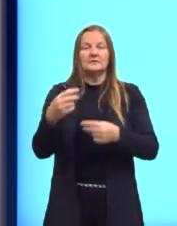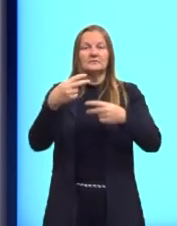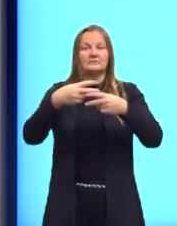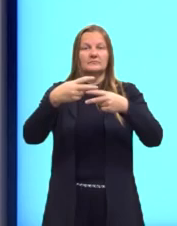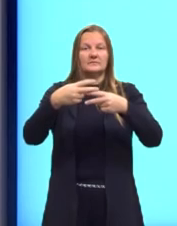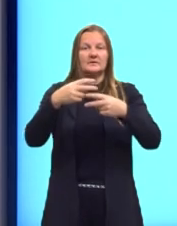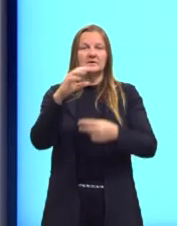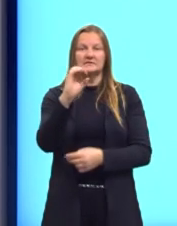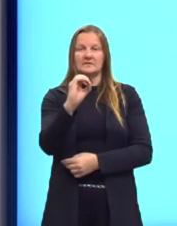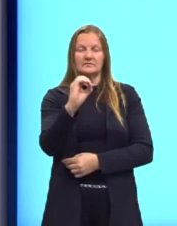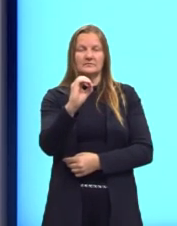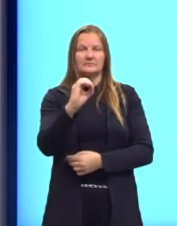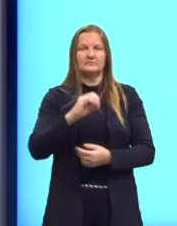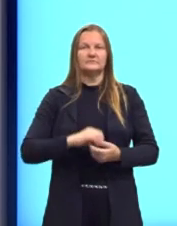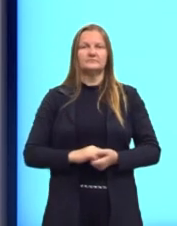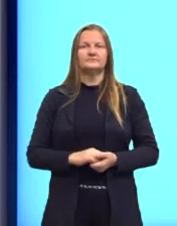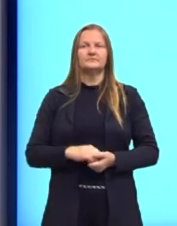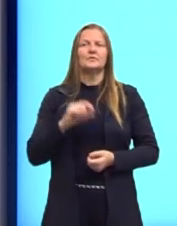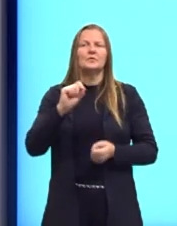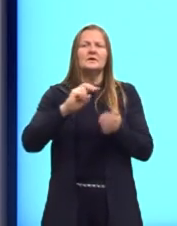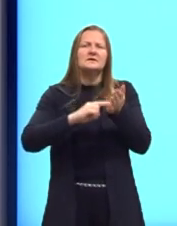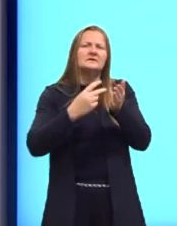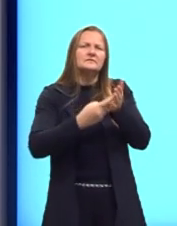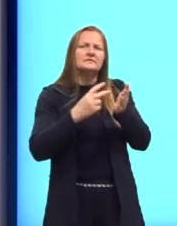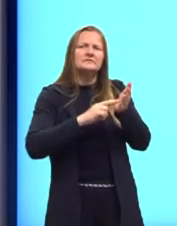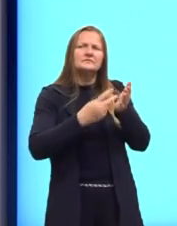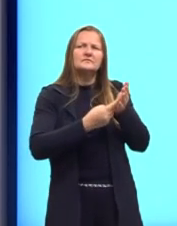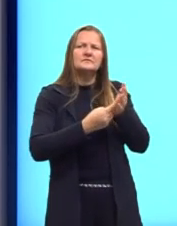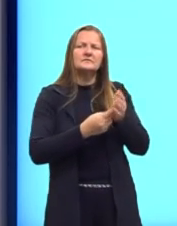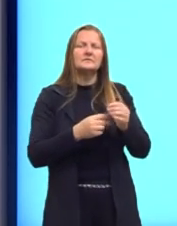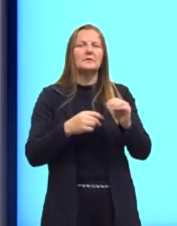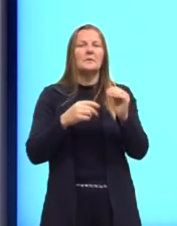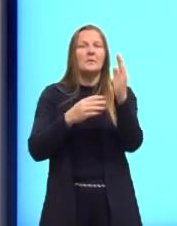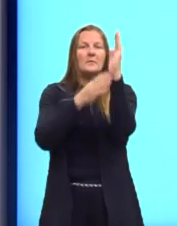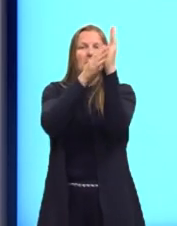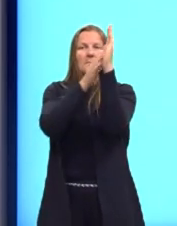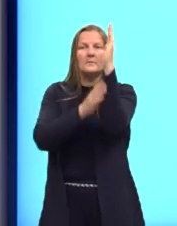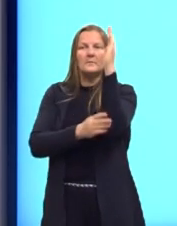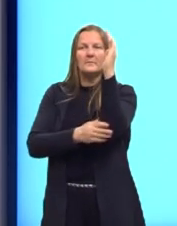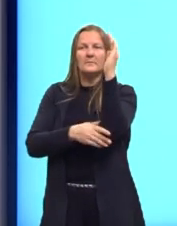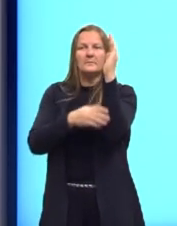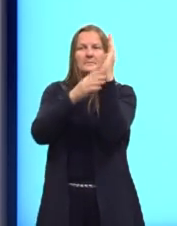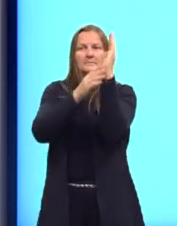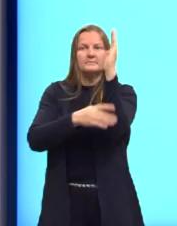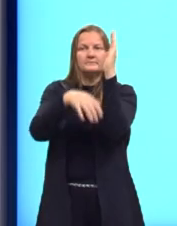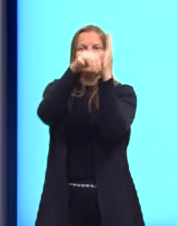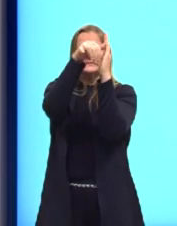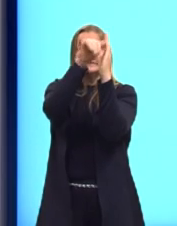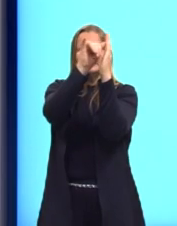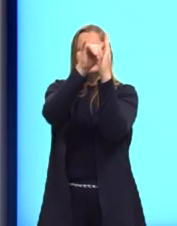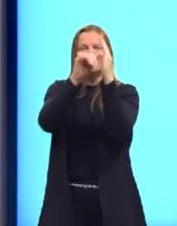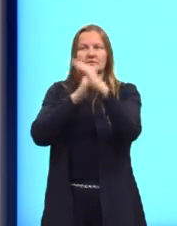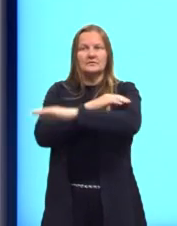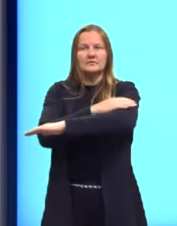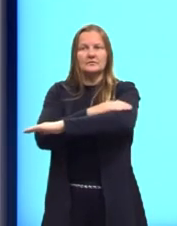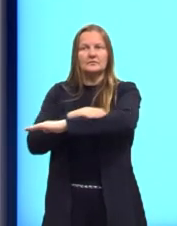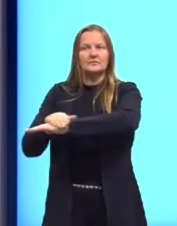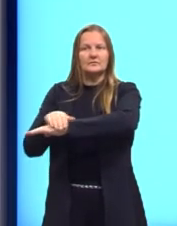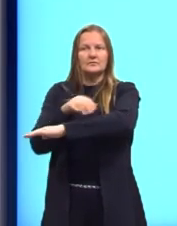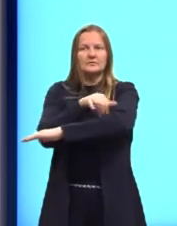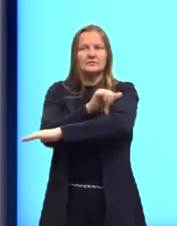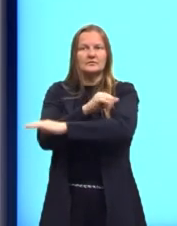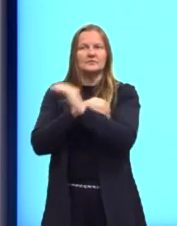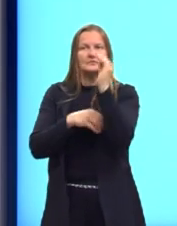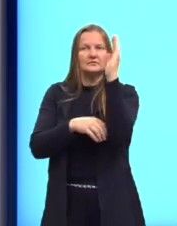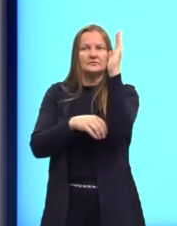ele é igual a zero. O que significa o B ser igual a zero? Que o ponto onde ele passa pelo eixo y é